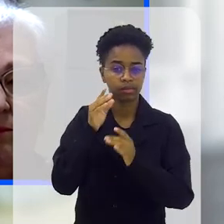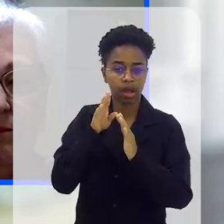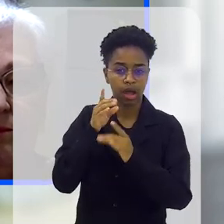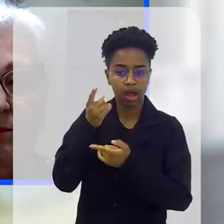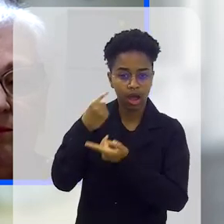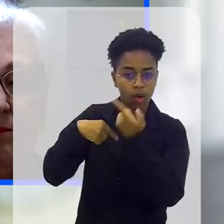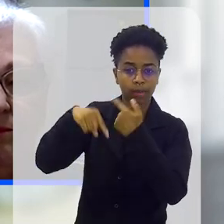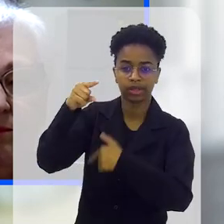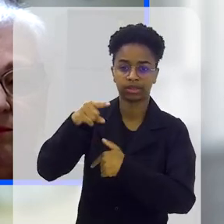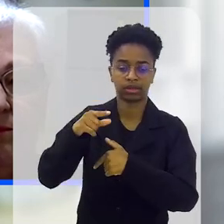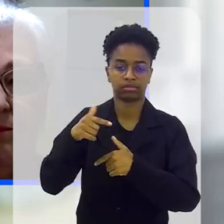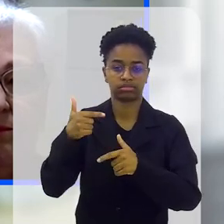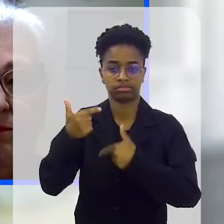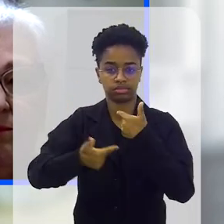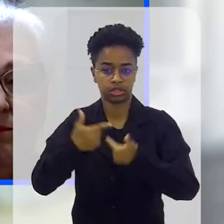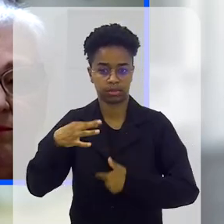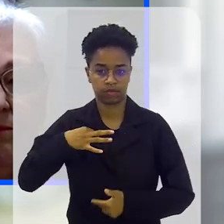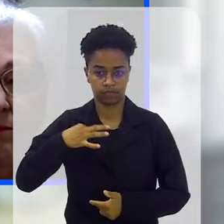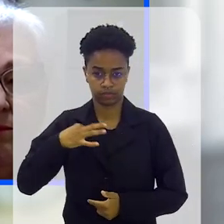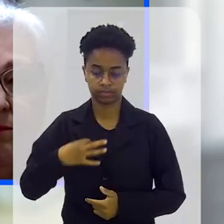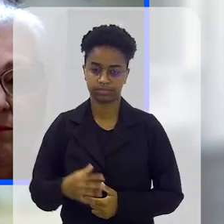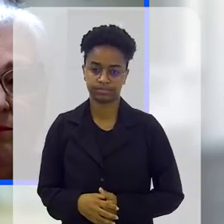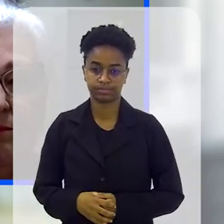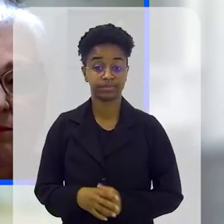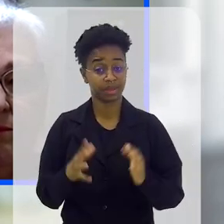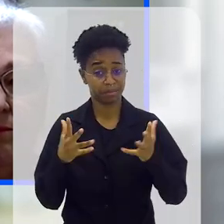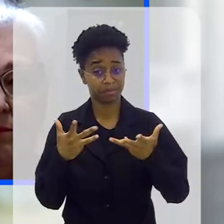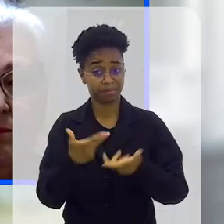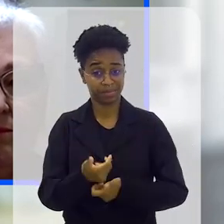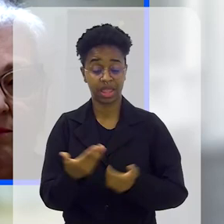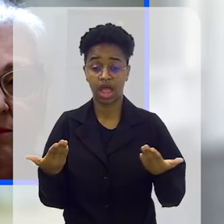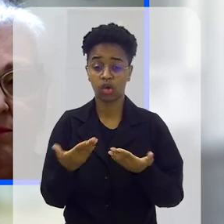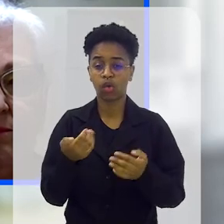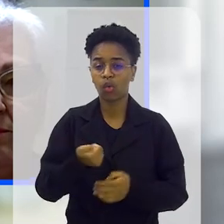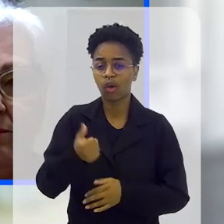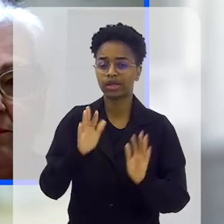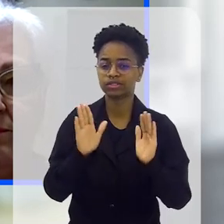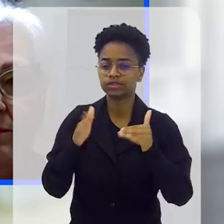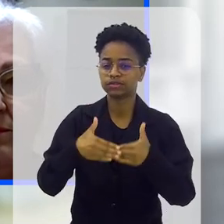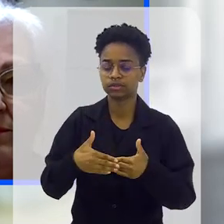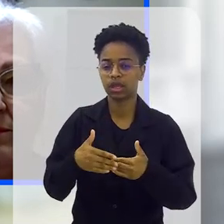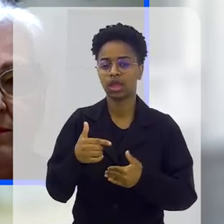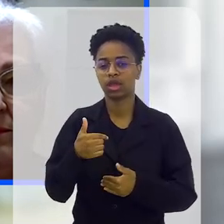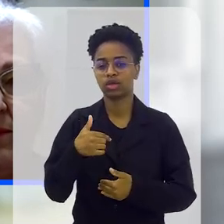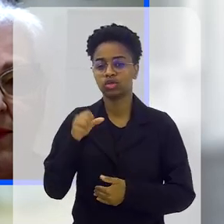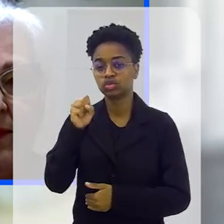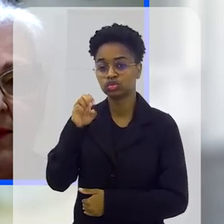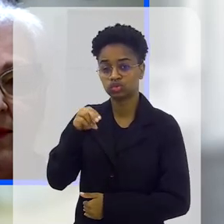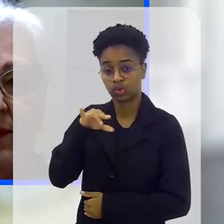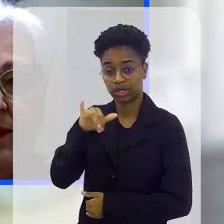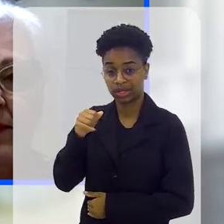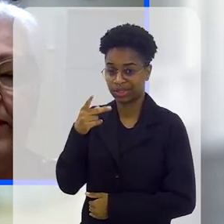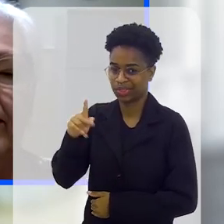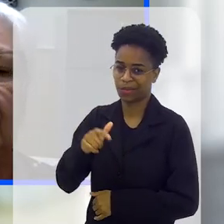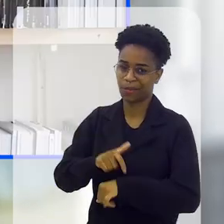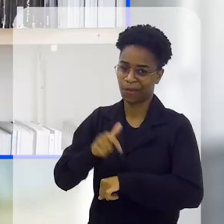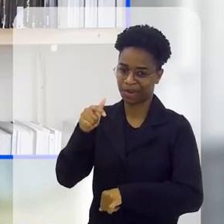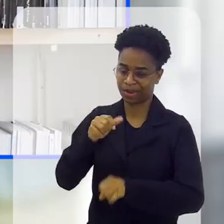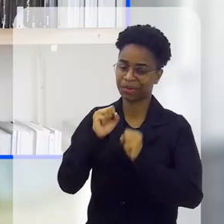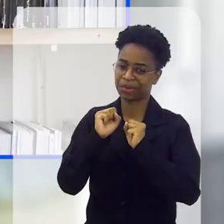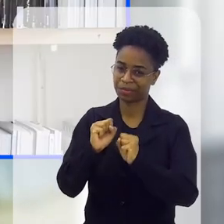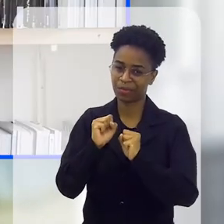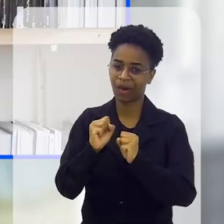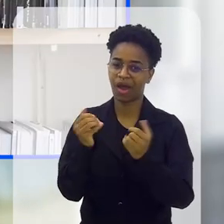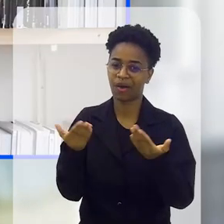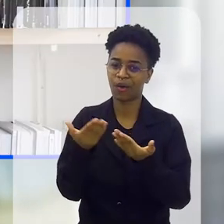aumentar o engajamento do trabalho voluntário. Maravilha. Bom, para a gente encerrar aqui rapidinho, Sônia, chegou